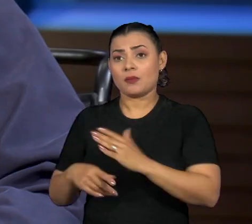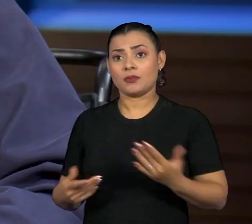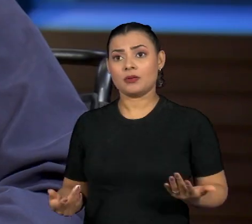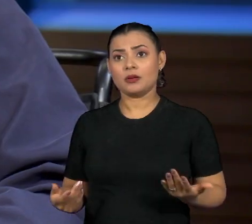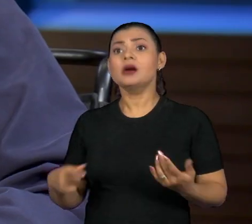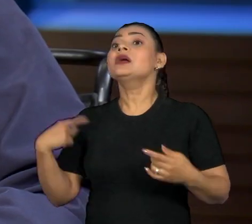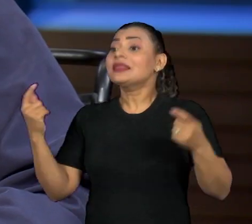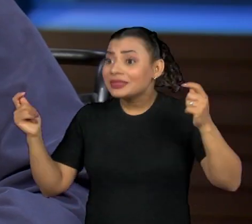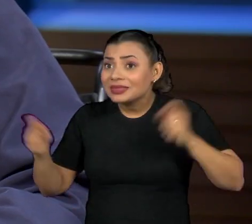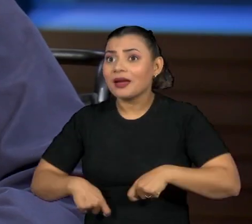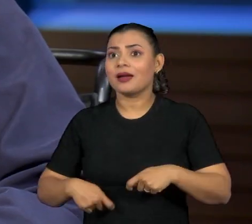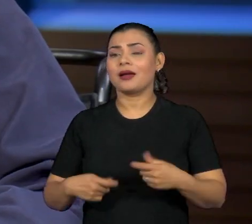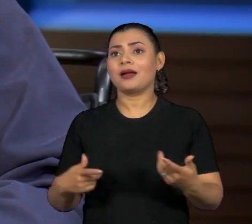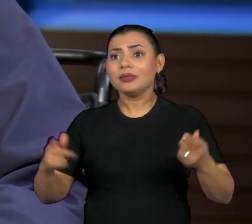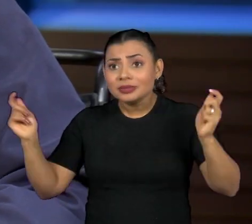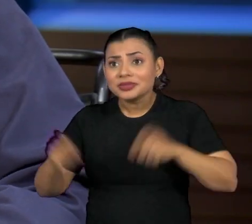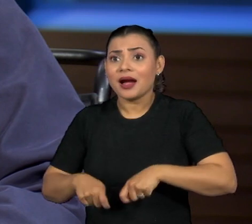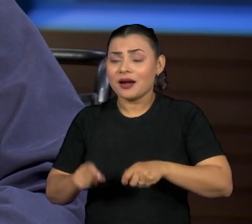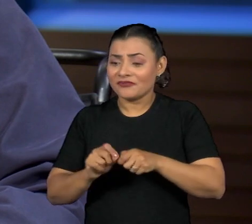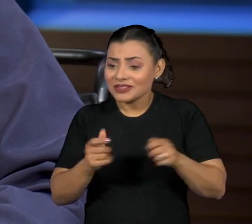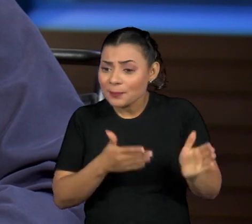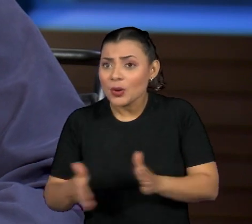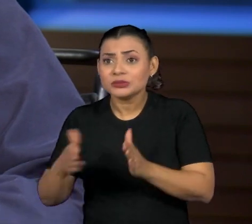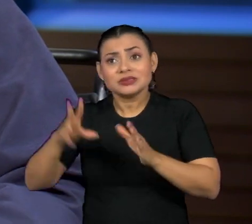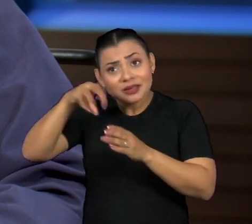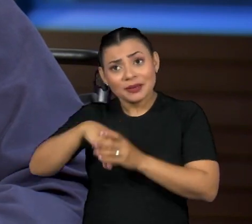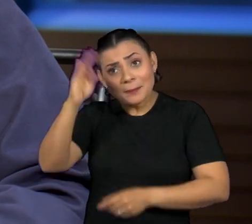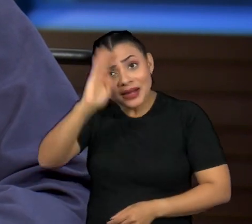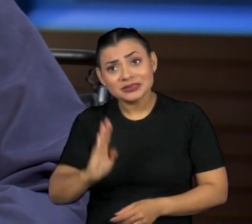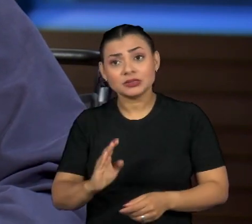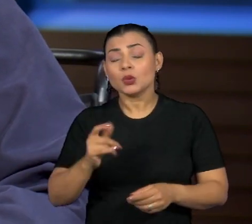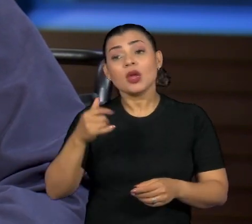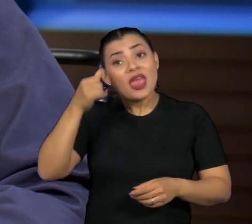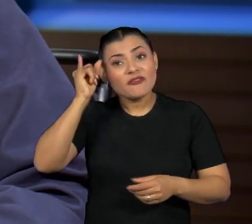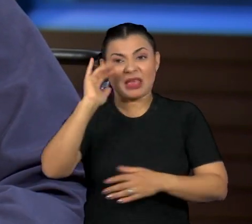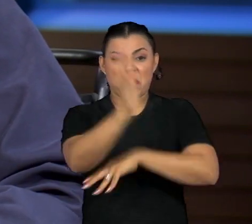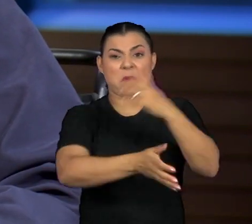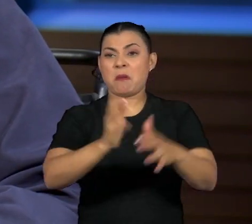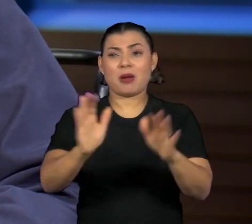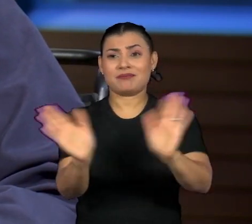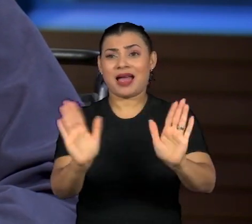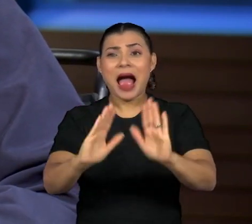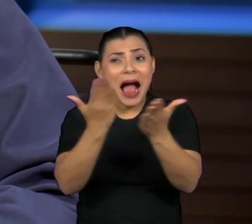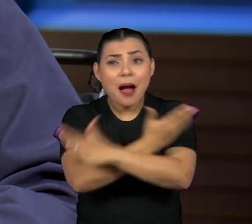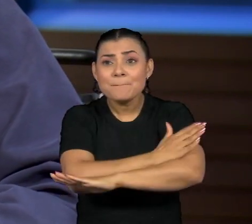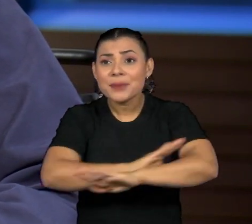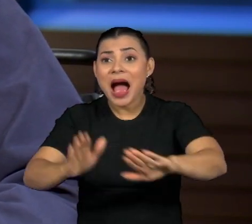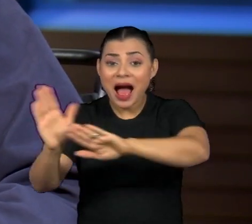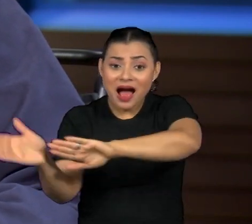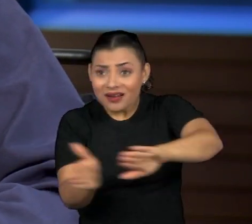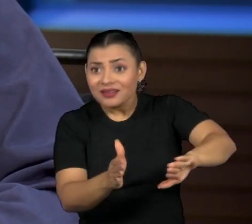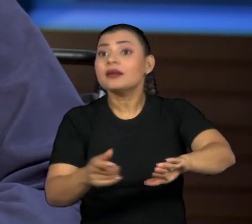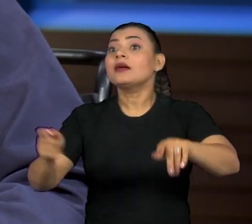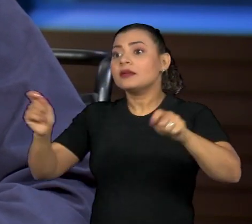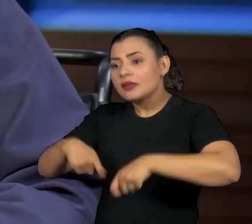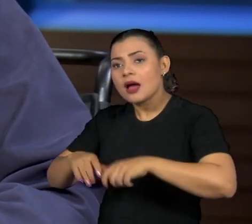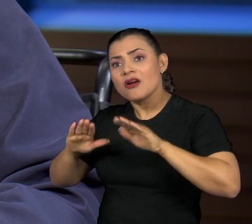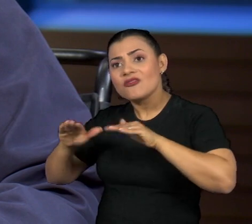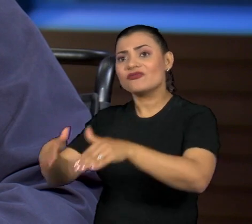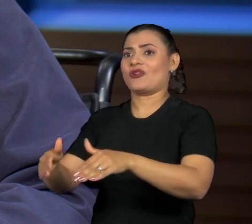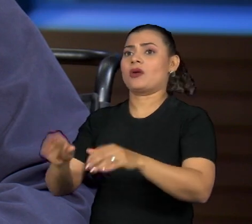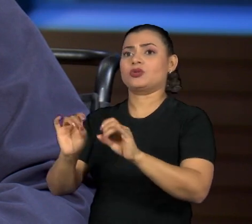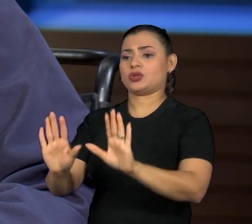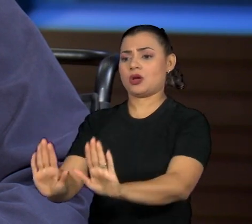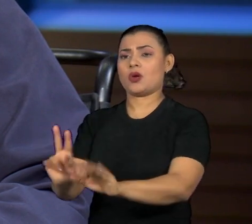tem essa possibilidade de produzir sem devastar mais nada. A gente pode aliar tudo isso. Então, é uma questão de